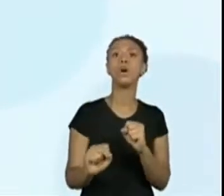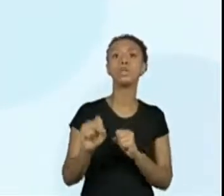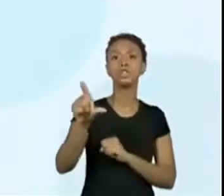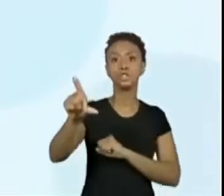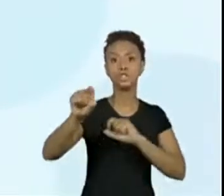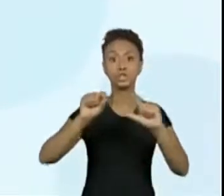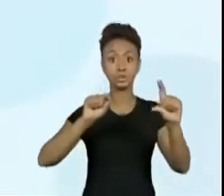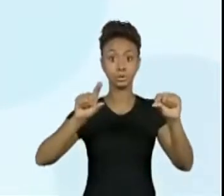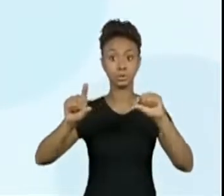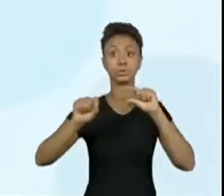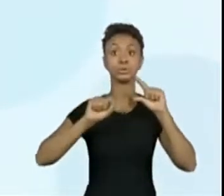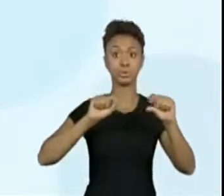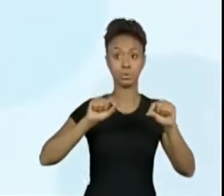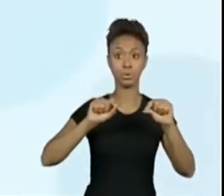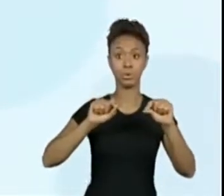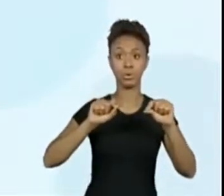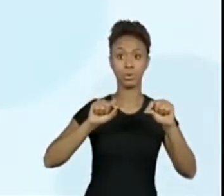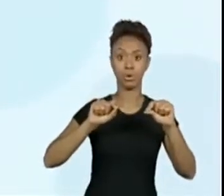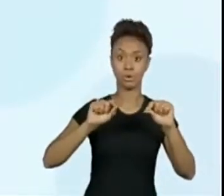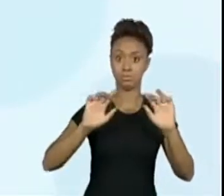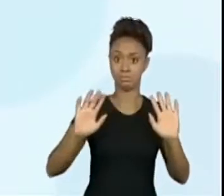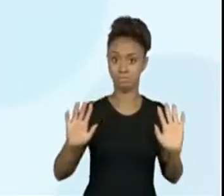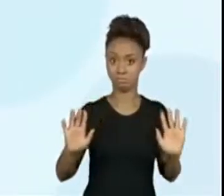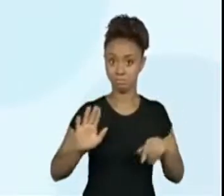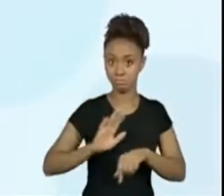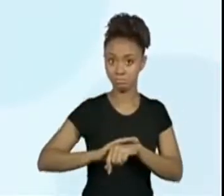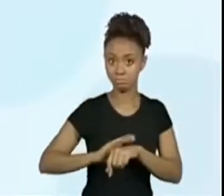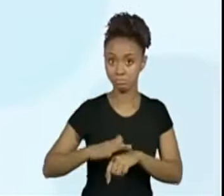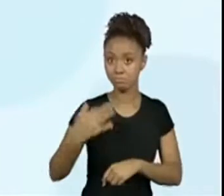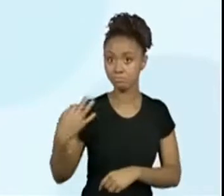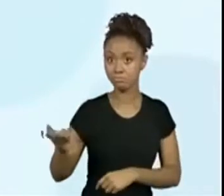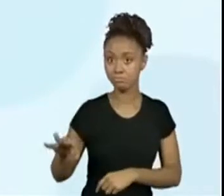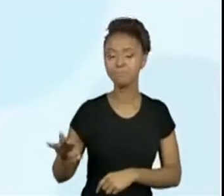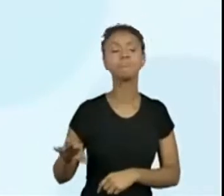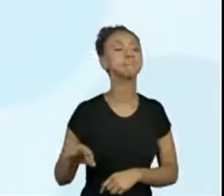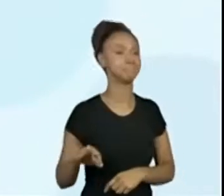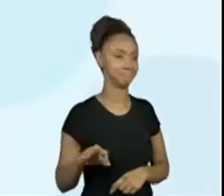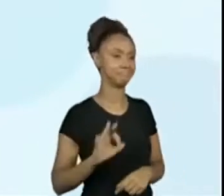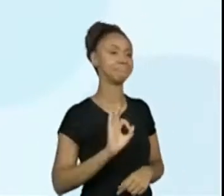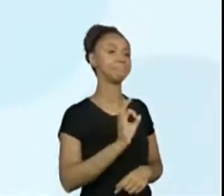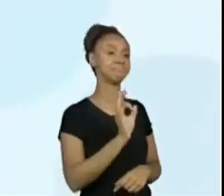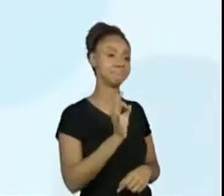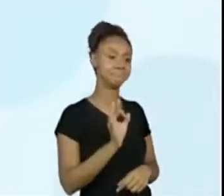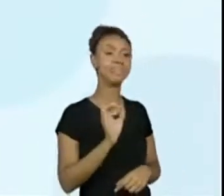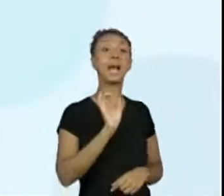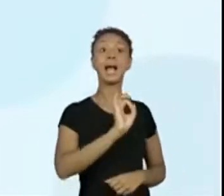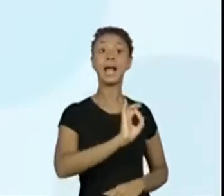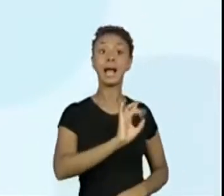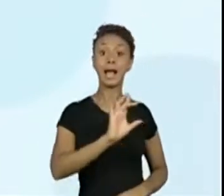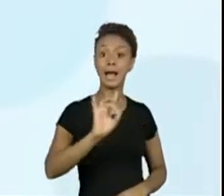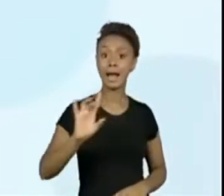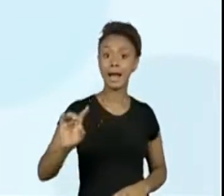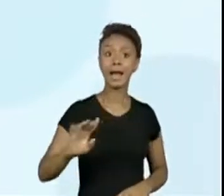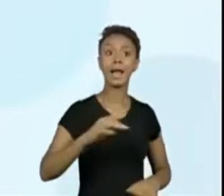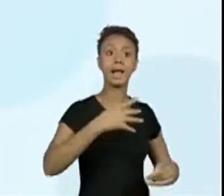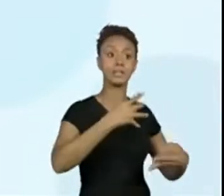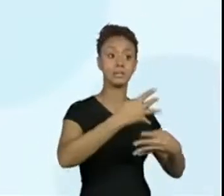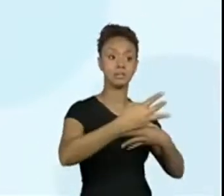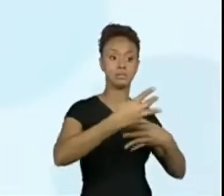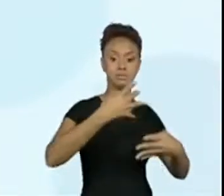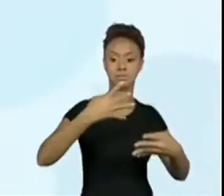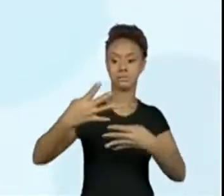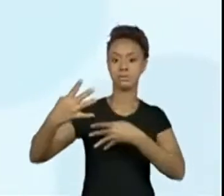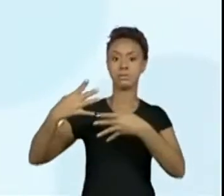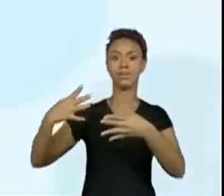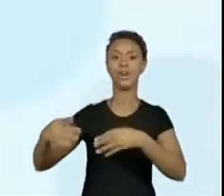Isso. É muito importante, porque hoje a gente vai fazer uma escolha, é isso? Além de cada quadrinha aparecer num espaço colorido escrito,